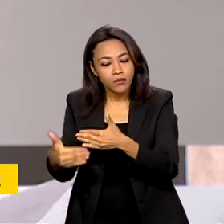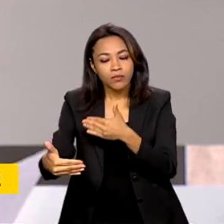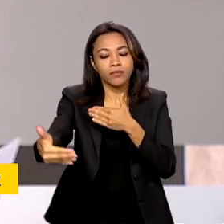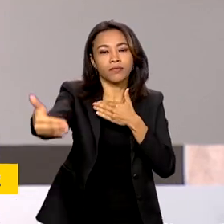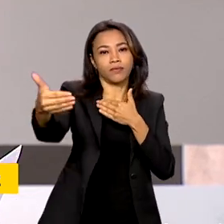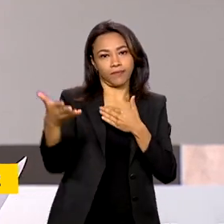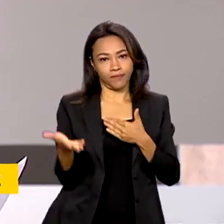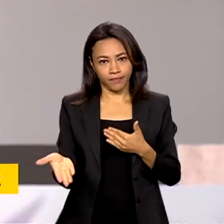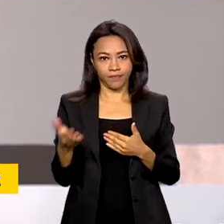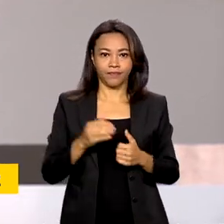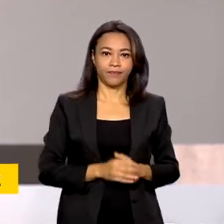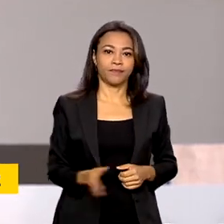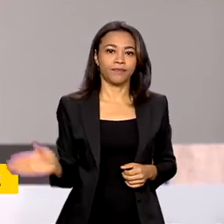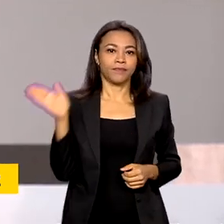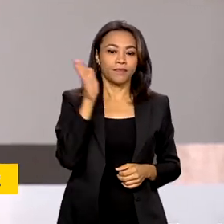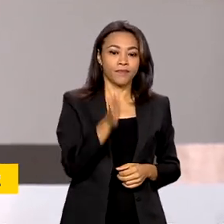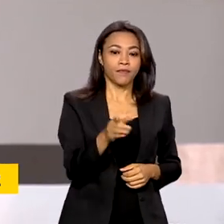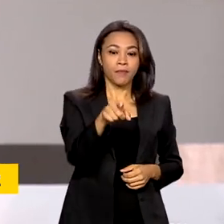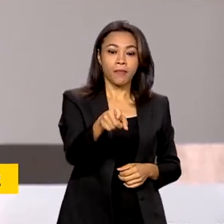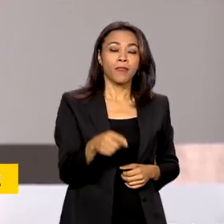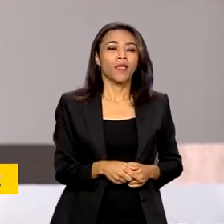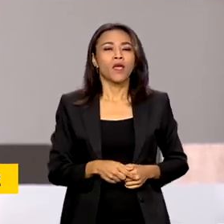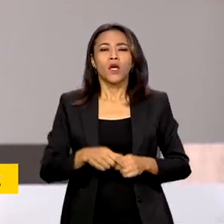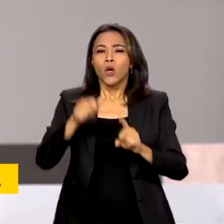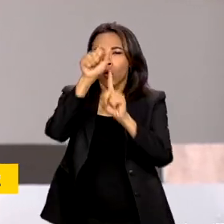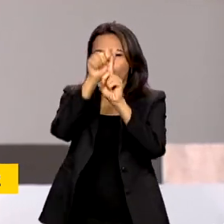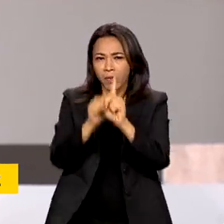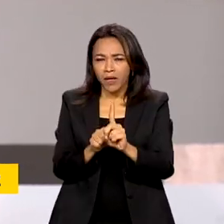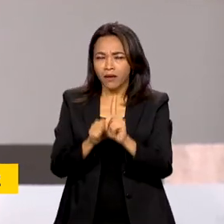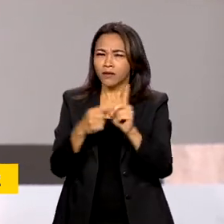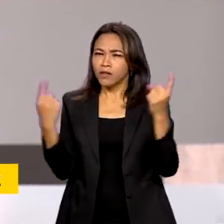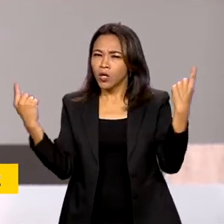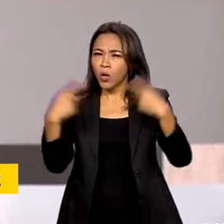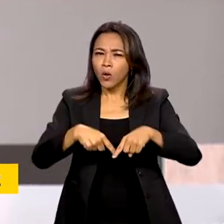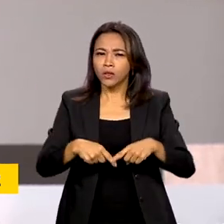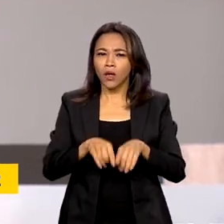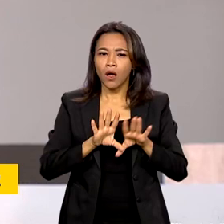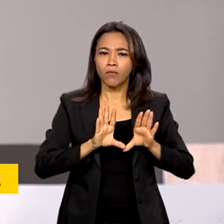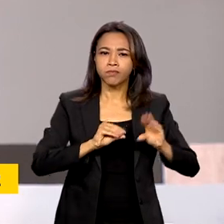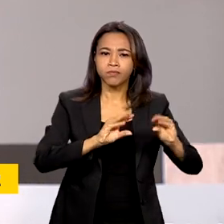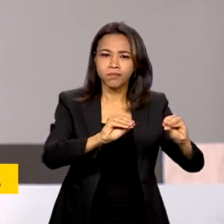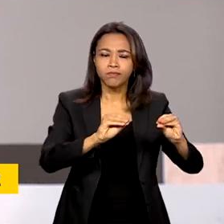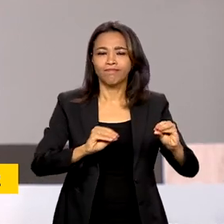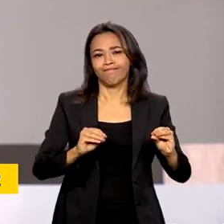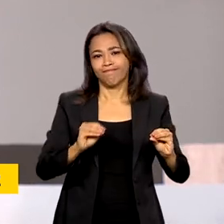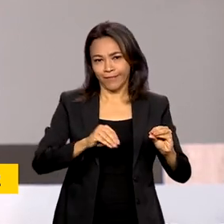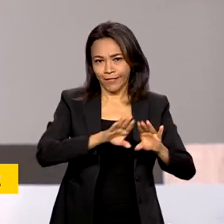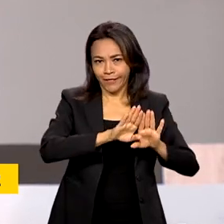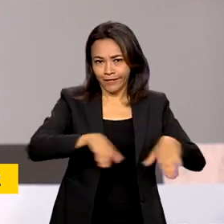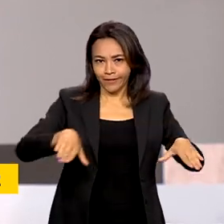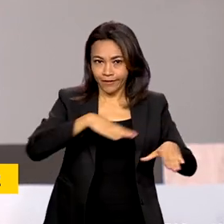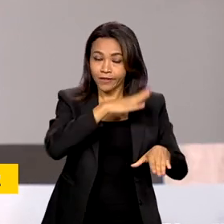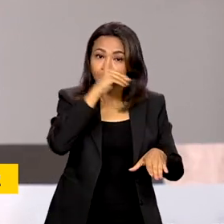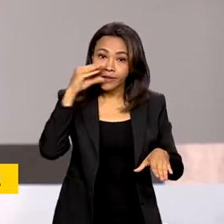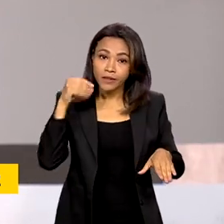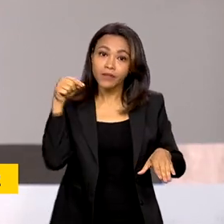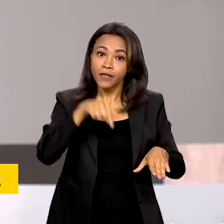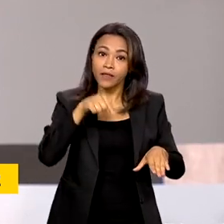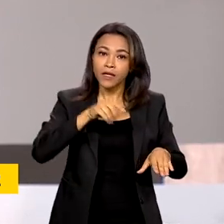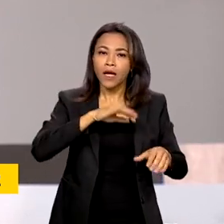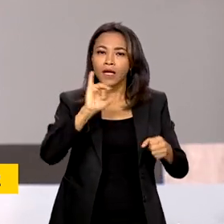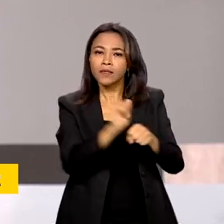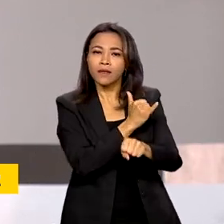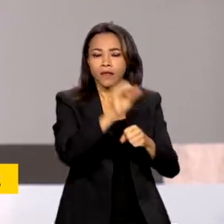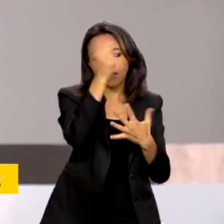No mês do combate ao abuso sexual de crianças e adolescentes, ações foram anunciadas para conscientizar